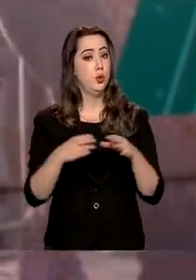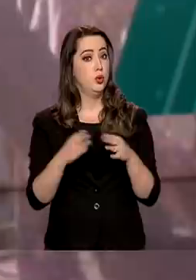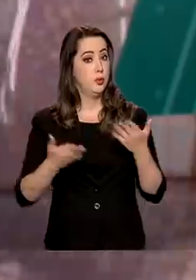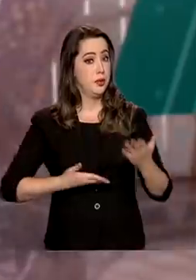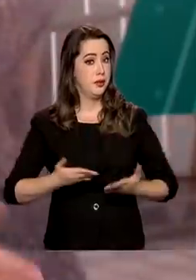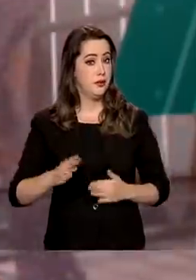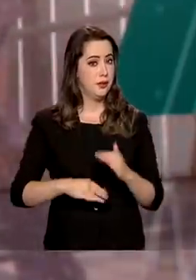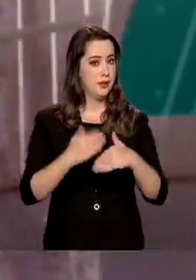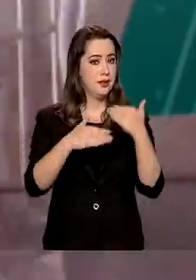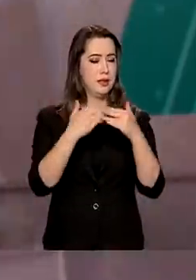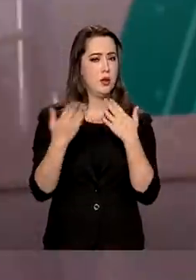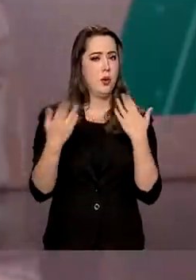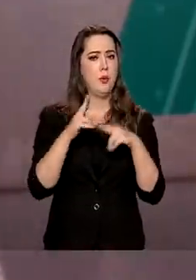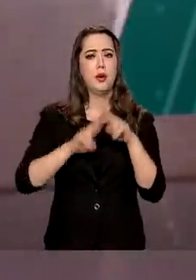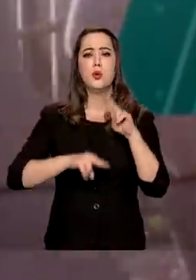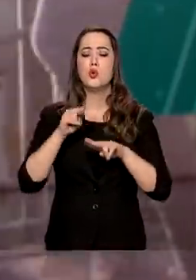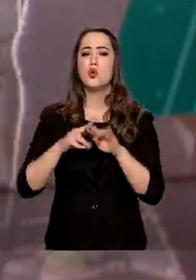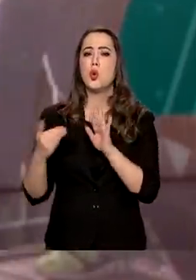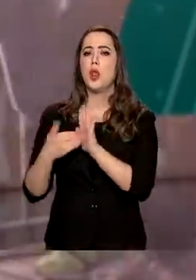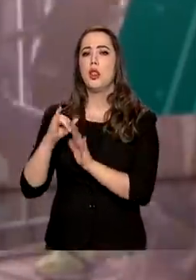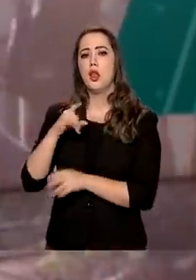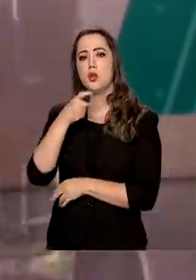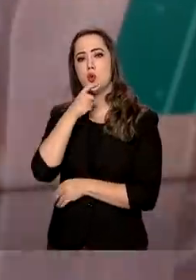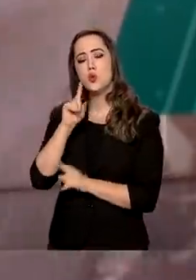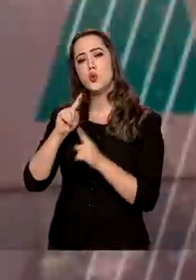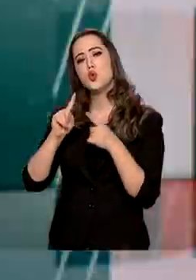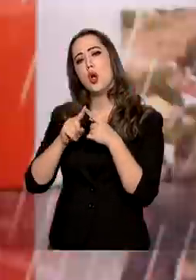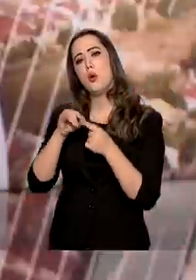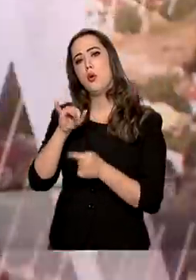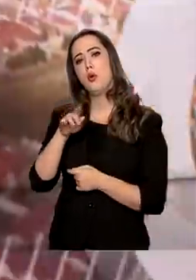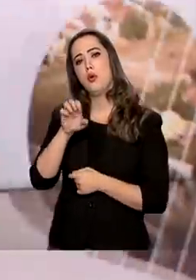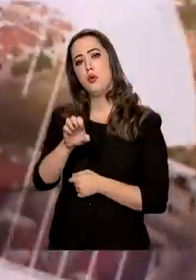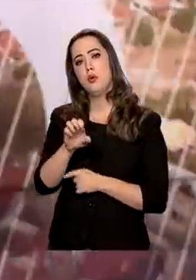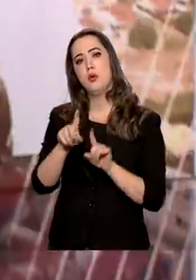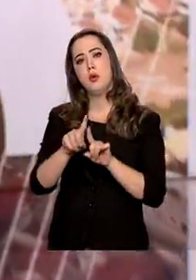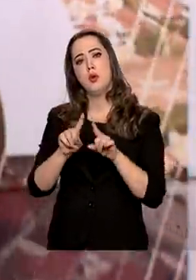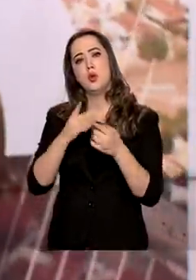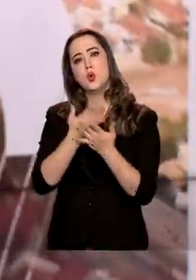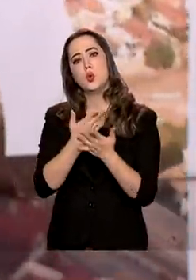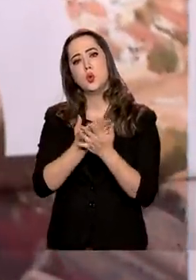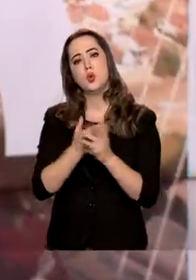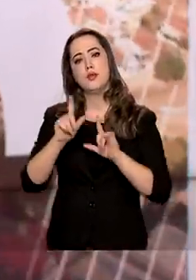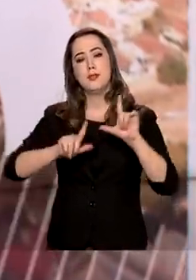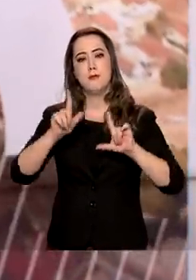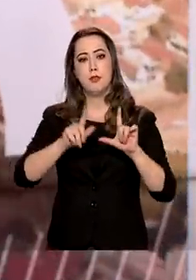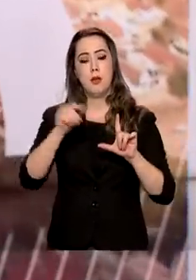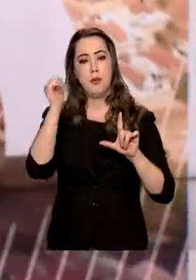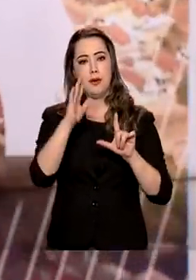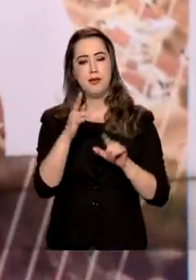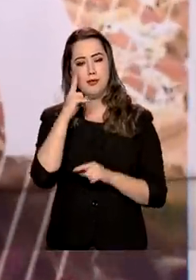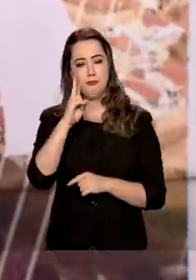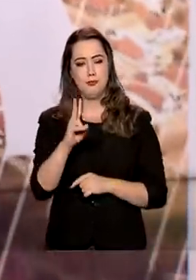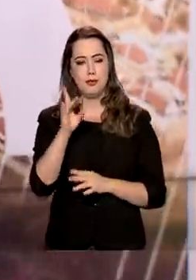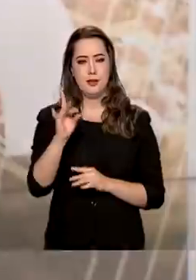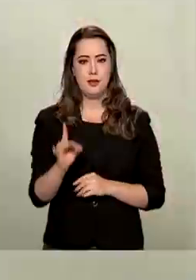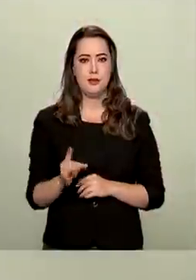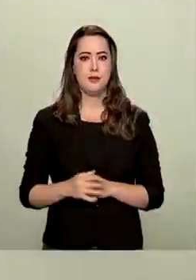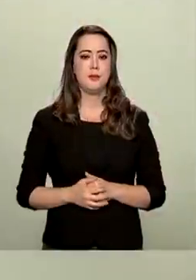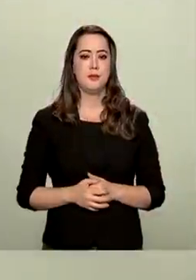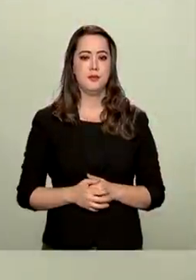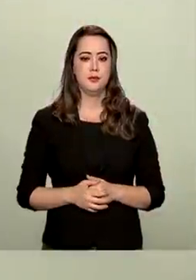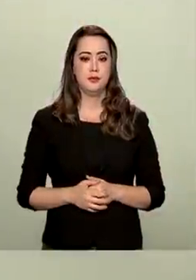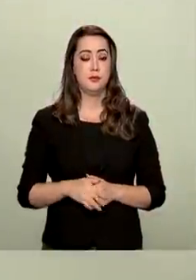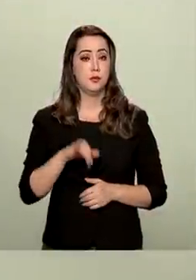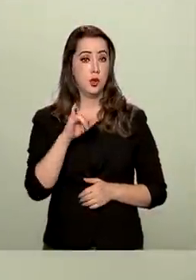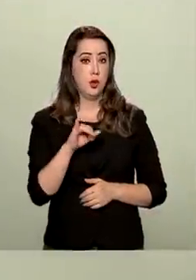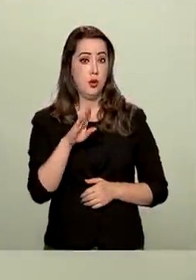passagem de junho para julho, de acordo com o IBGE. Quem analisa é o comentarista aqui da TV Brasil, Ricardo Caldas. O